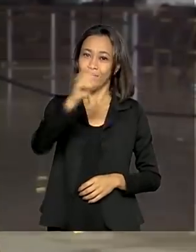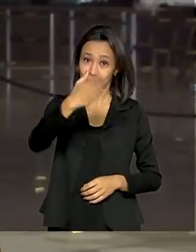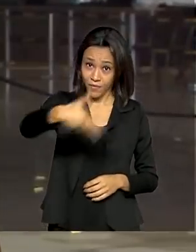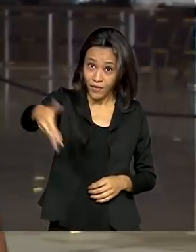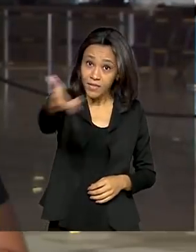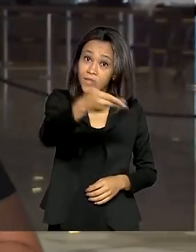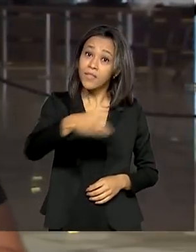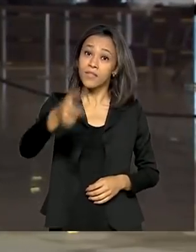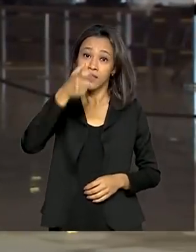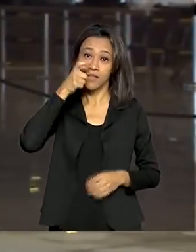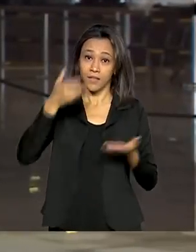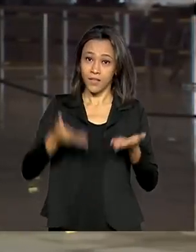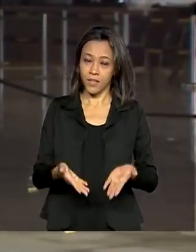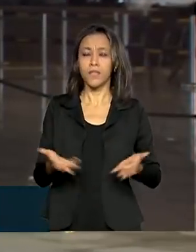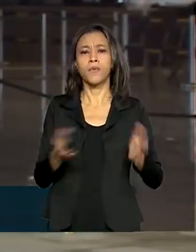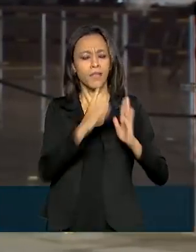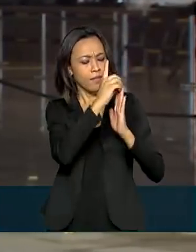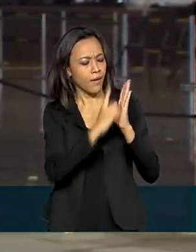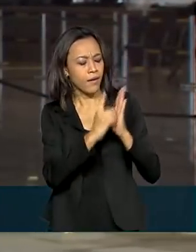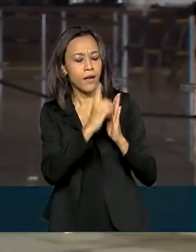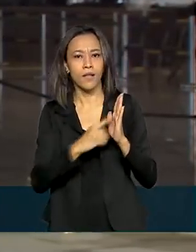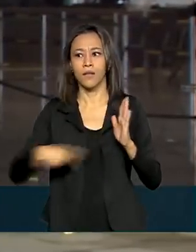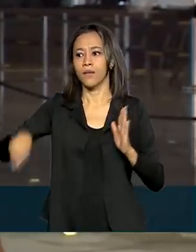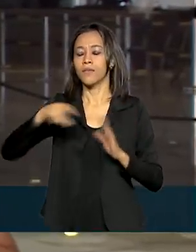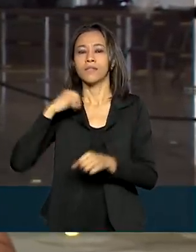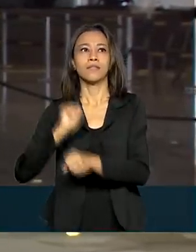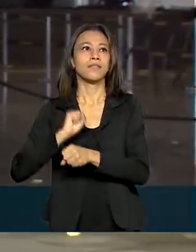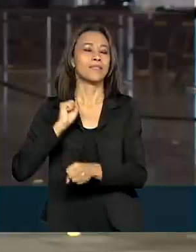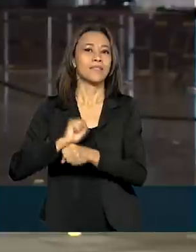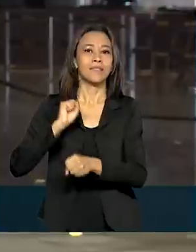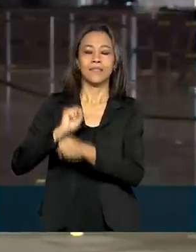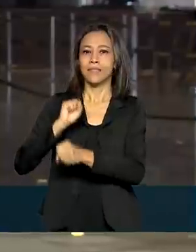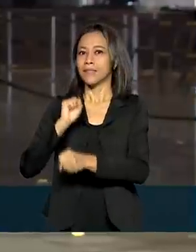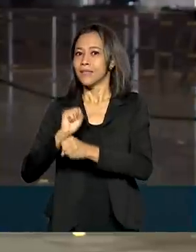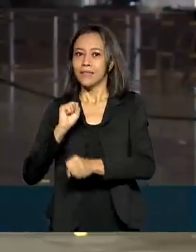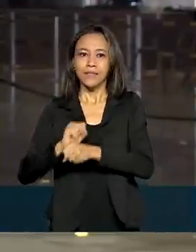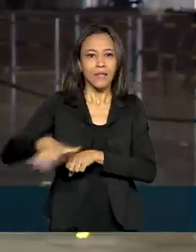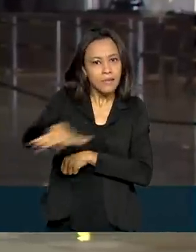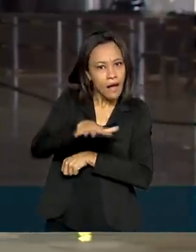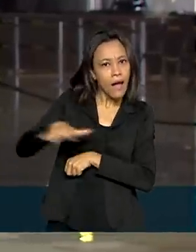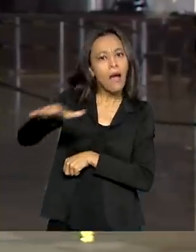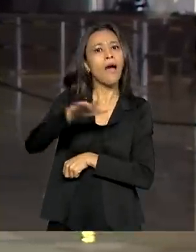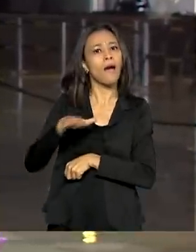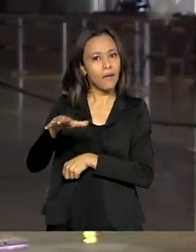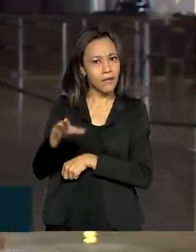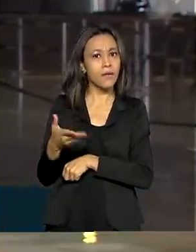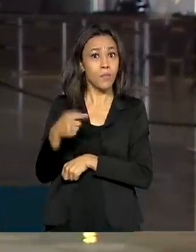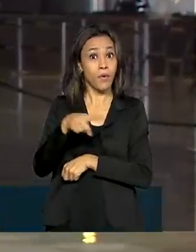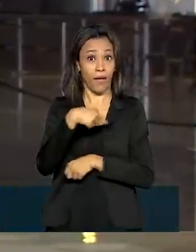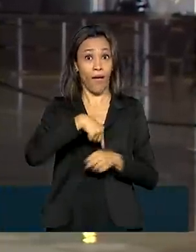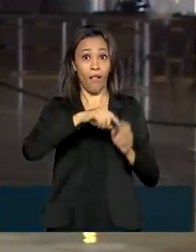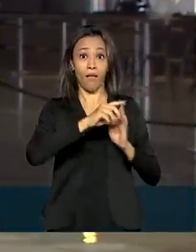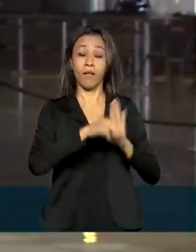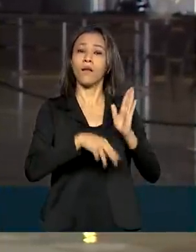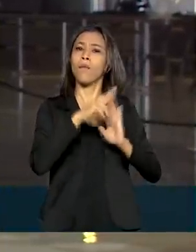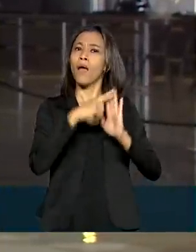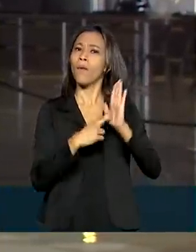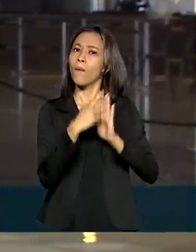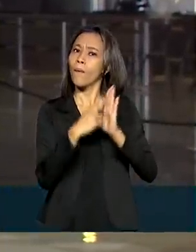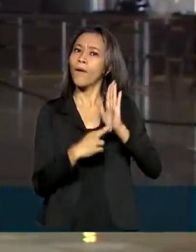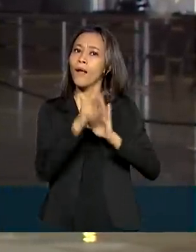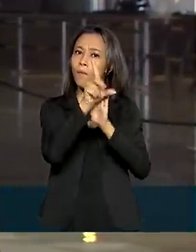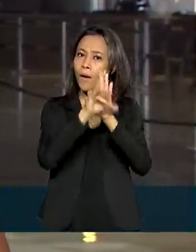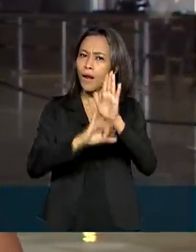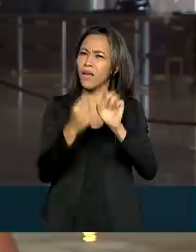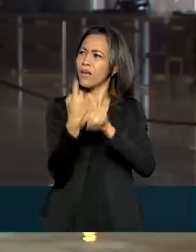quem está conosco. Olha, esse decreto era muito esperado pelo setor de telecomunicações, porque ele regulamenta a Lei Geral de Antenas, que foi